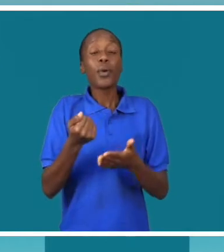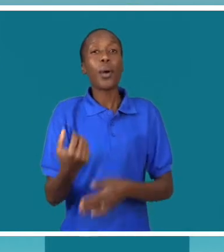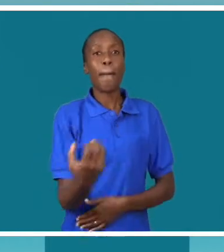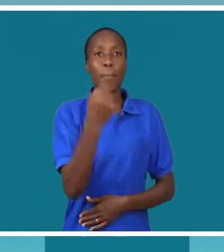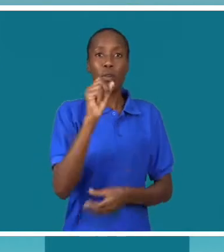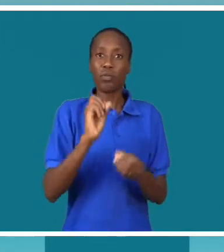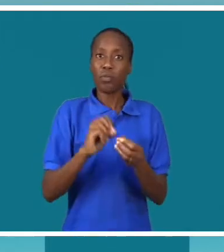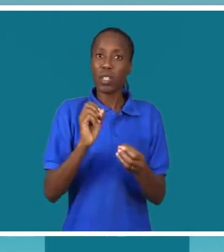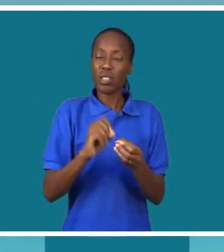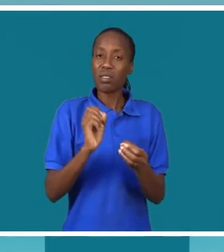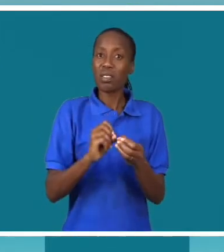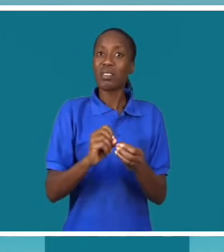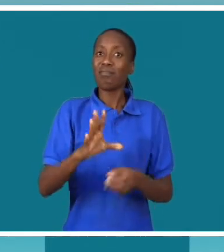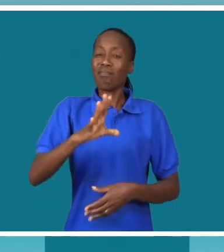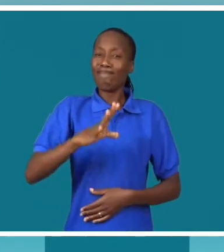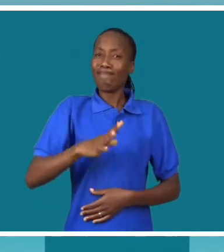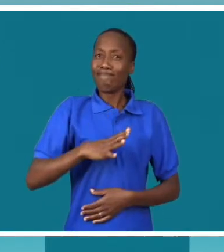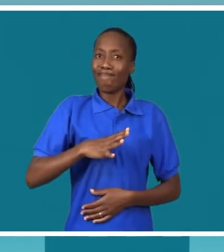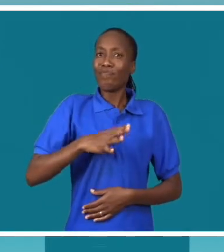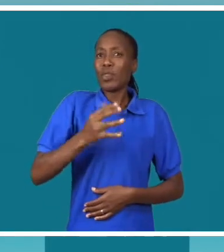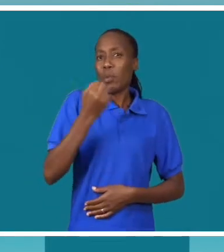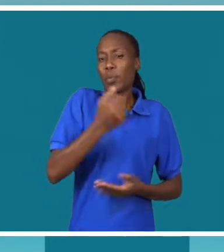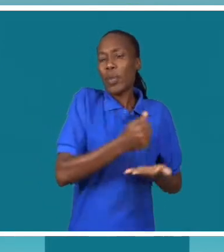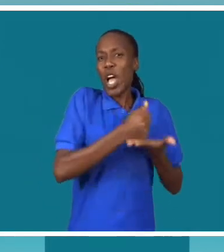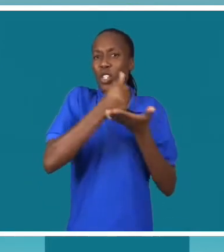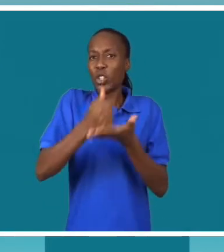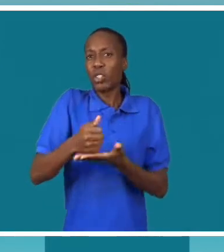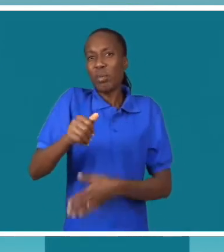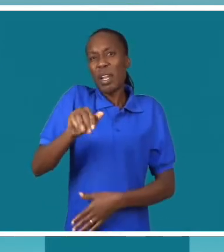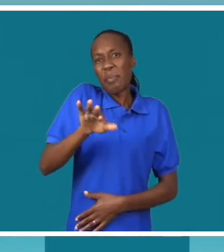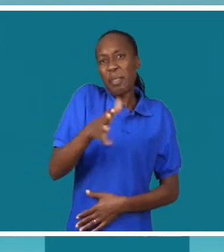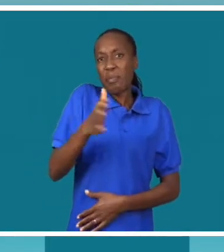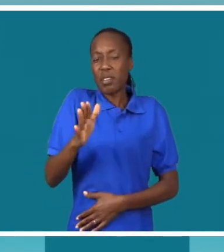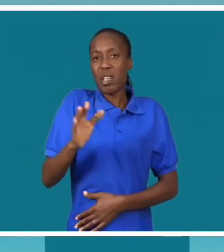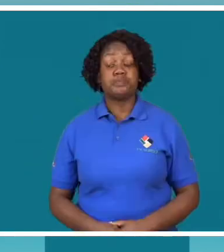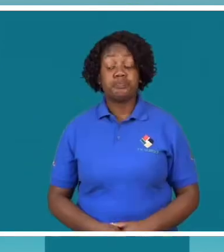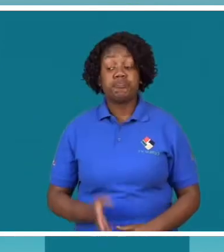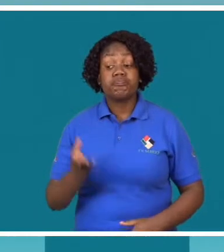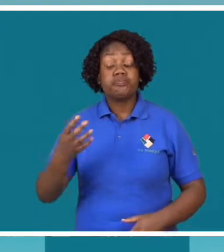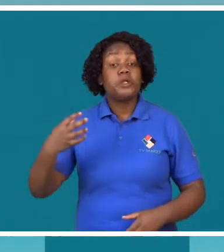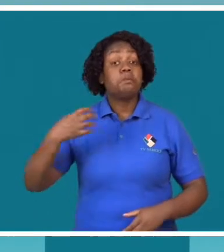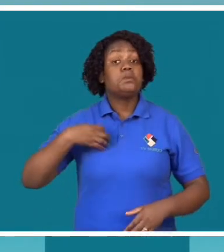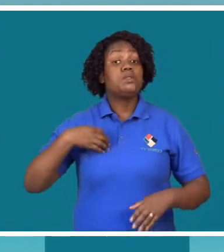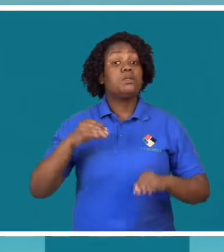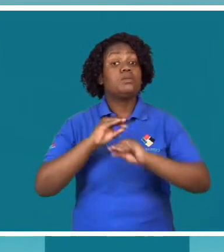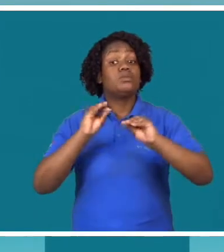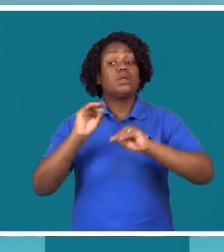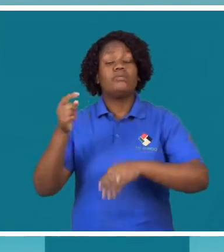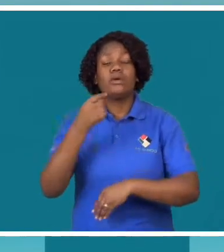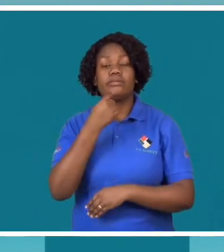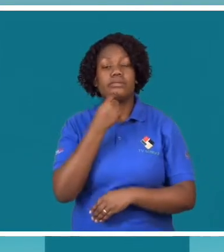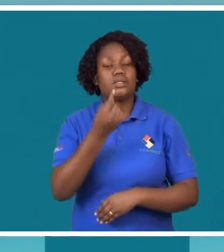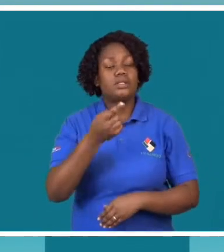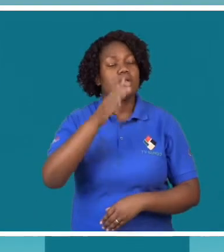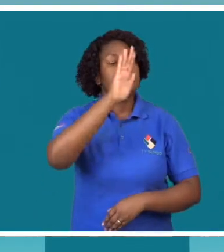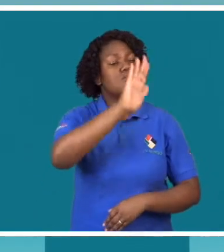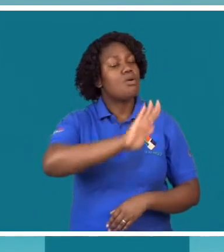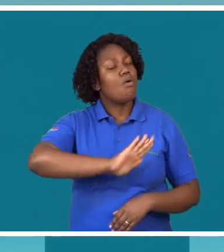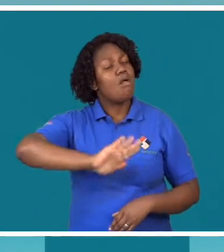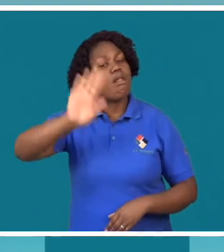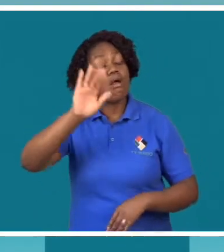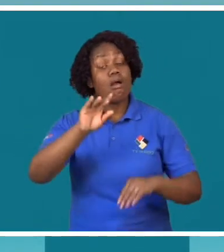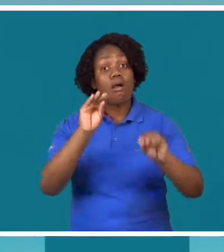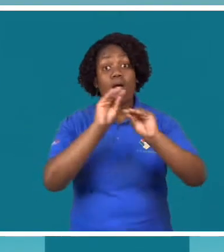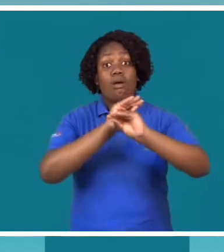eventualmente, poderão-se criar condições para minimizar esta questão das deficiências. A ministra da Educação e Desenvolvimento